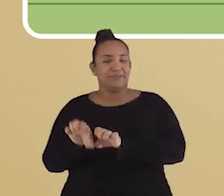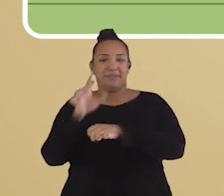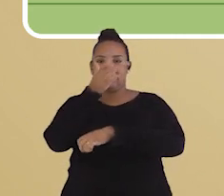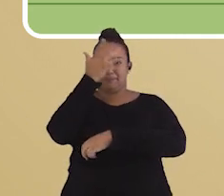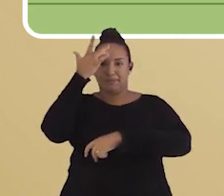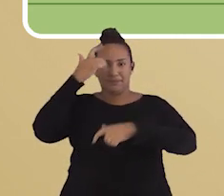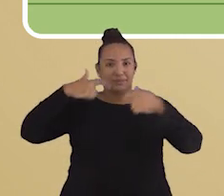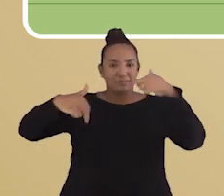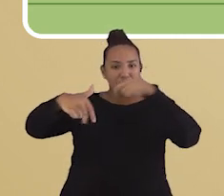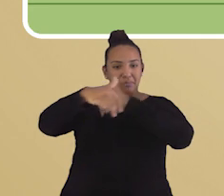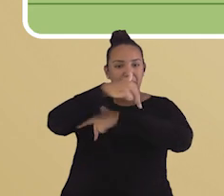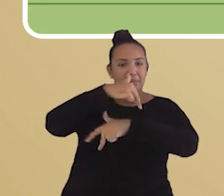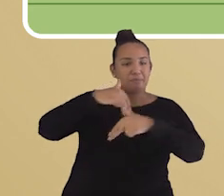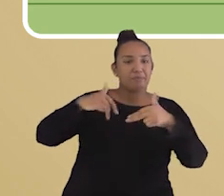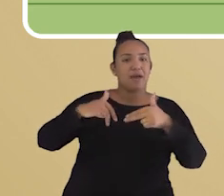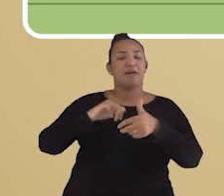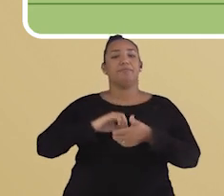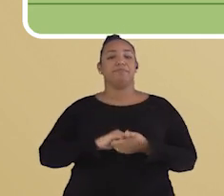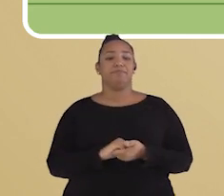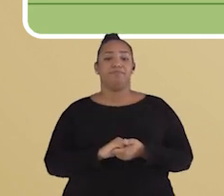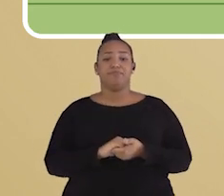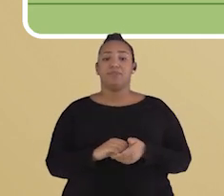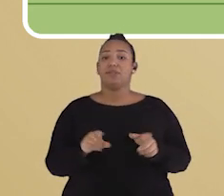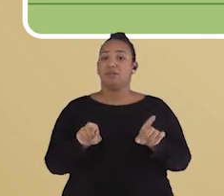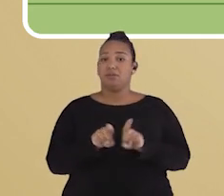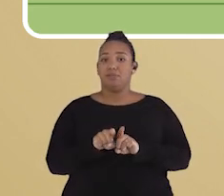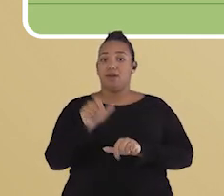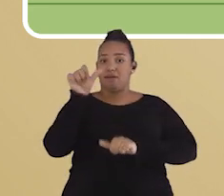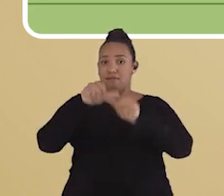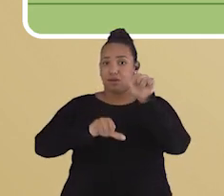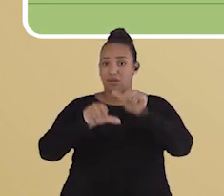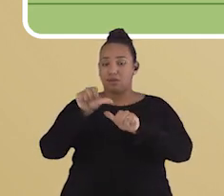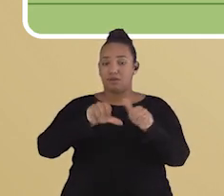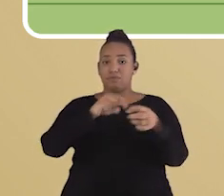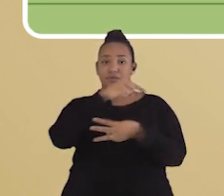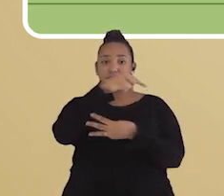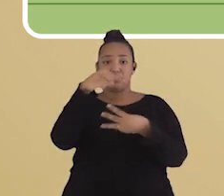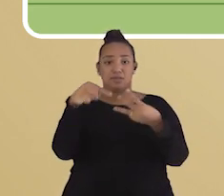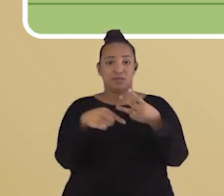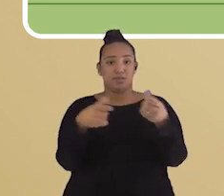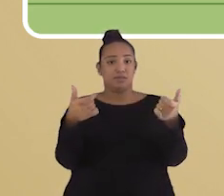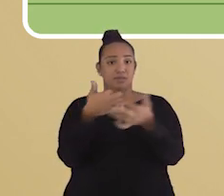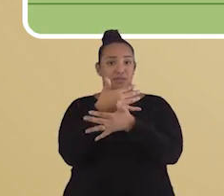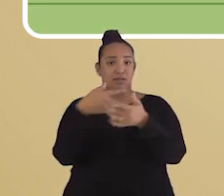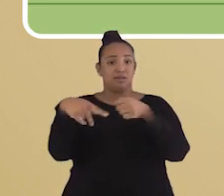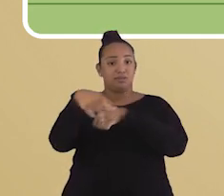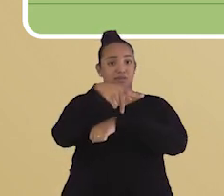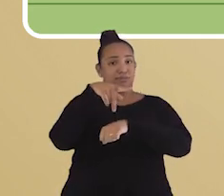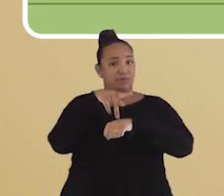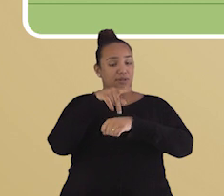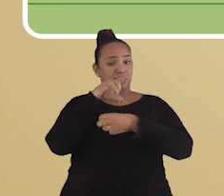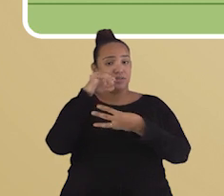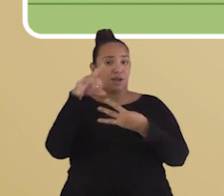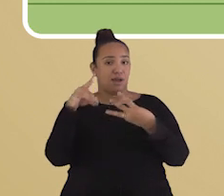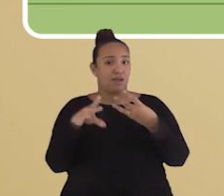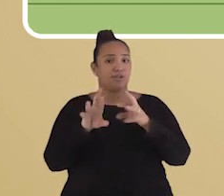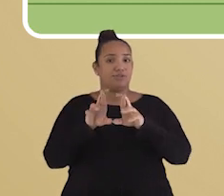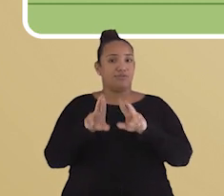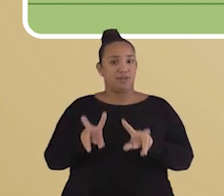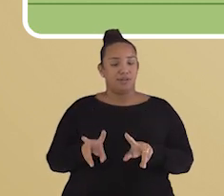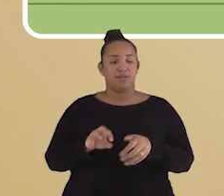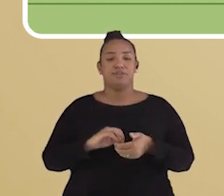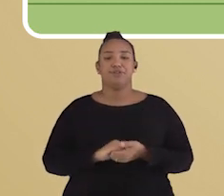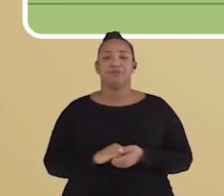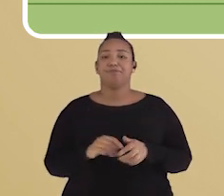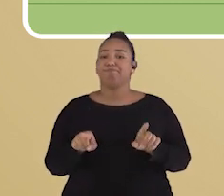pessoas, entre outros, analisando a imagem de três cidades em países diferentes. Observamos